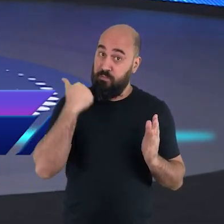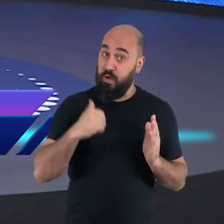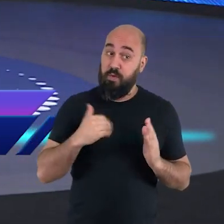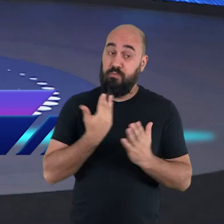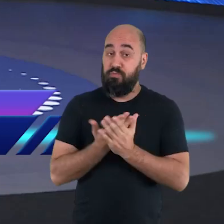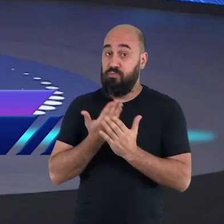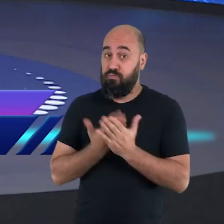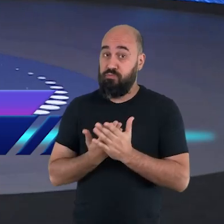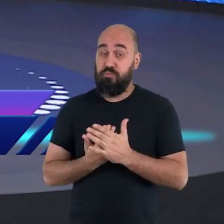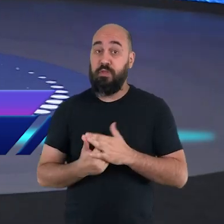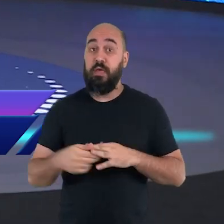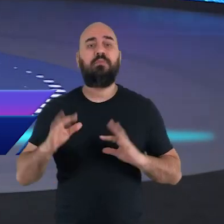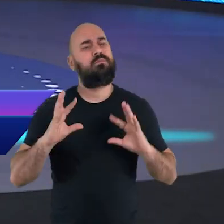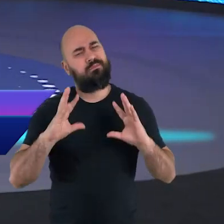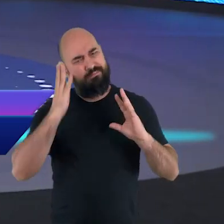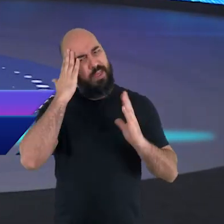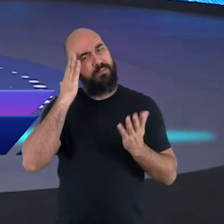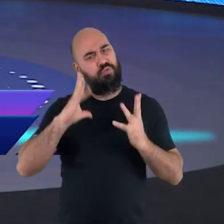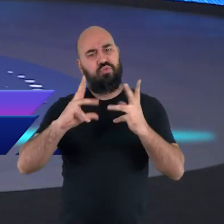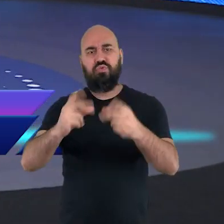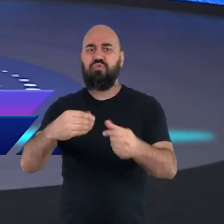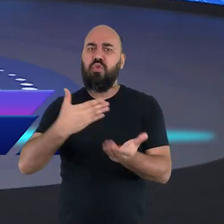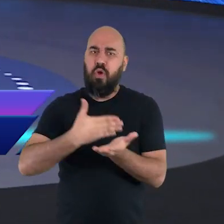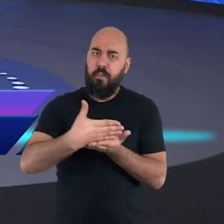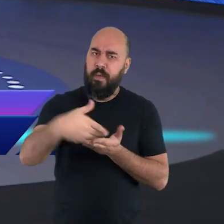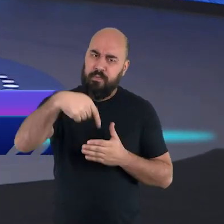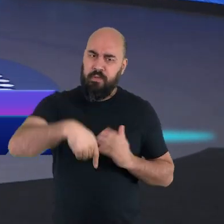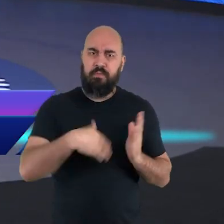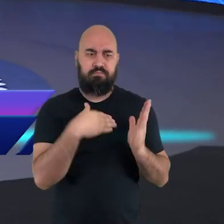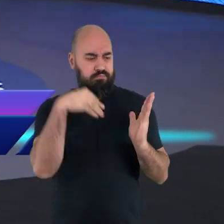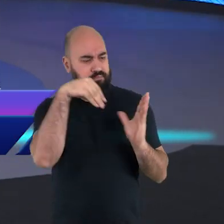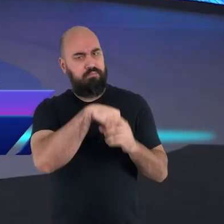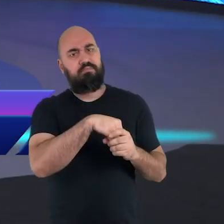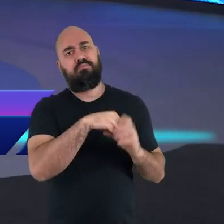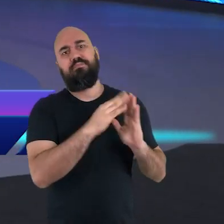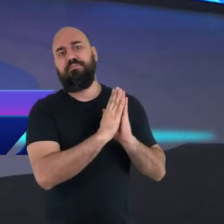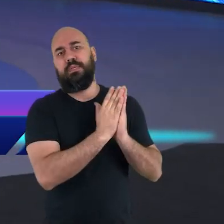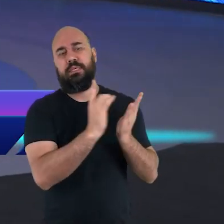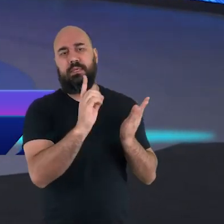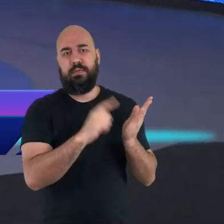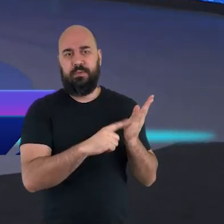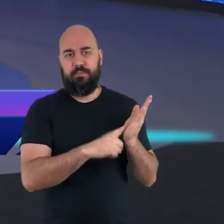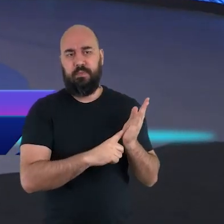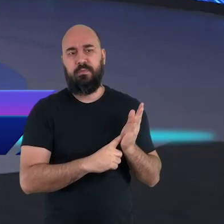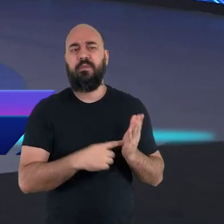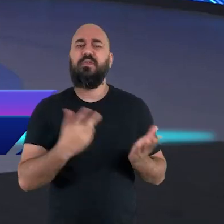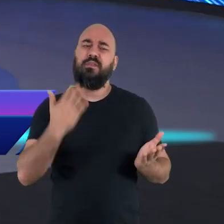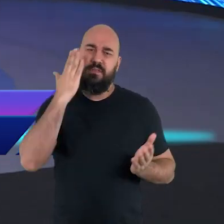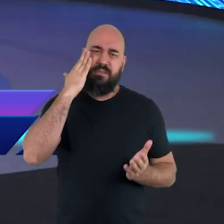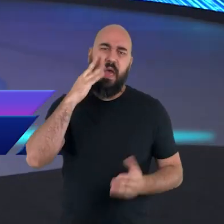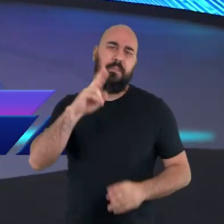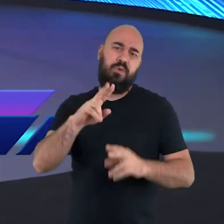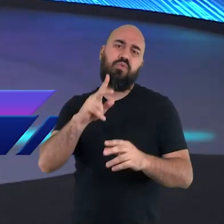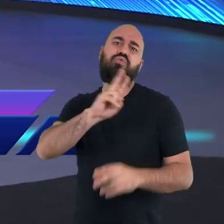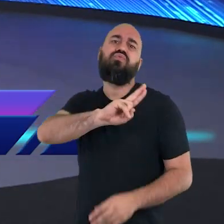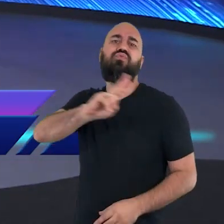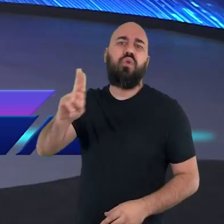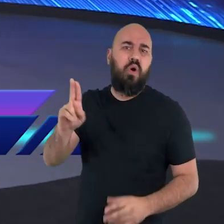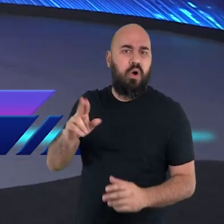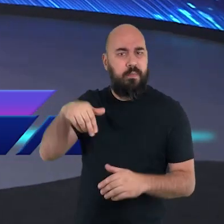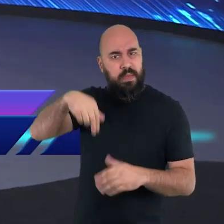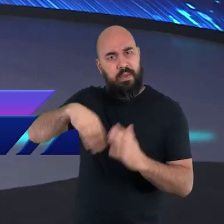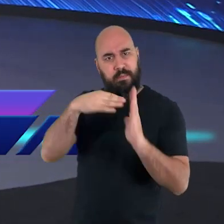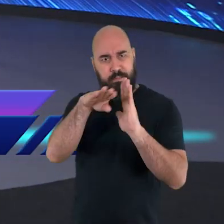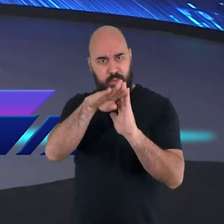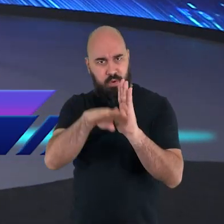porque você sabe que tudo começa na palavra. Eu gosto de pensar que o nome do programa, a Arena do Futuro,